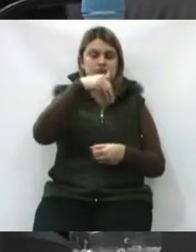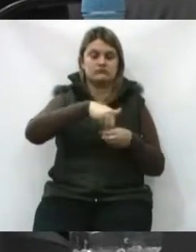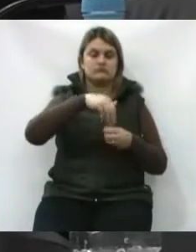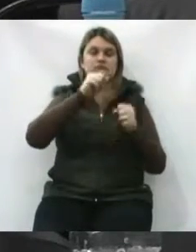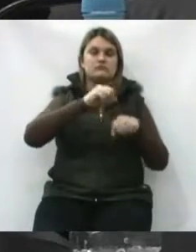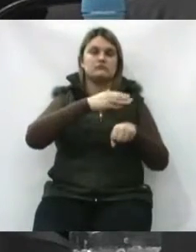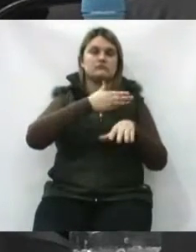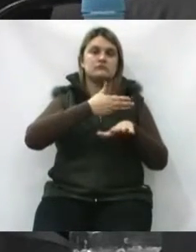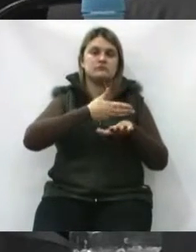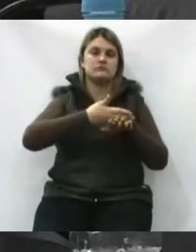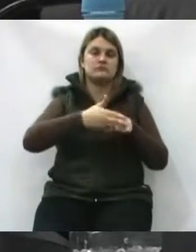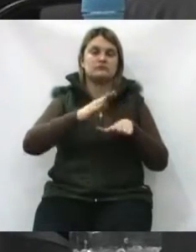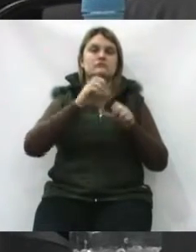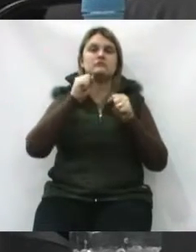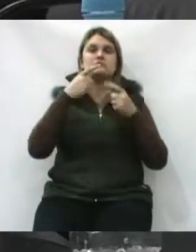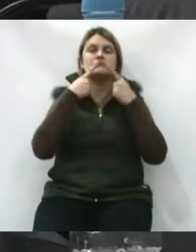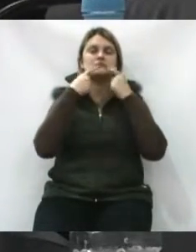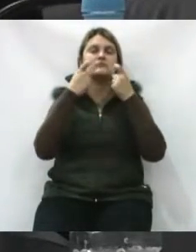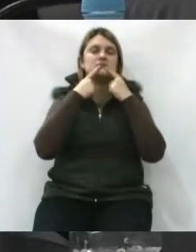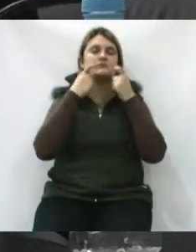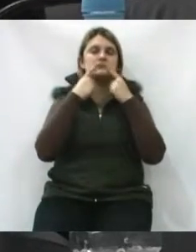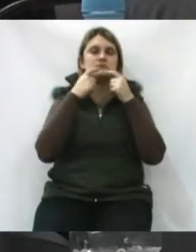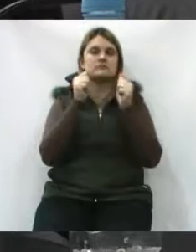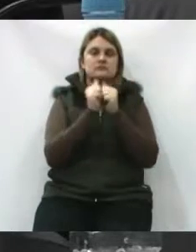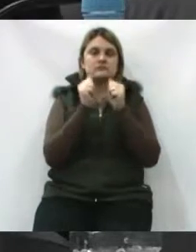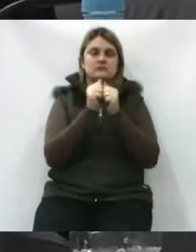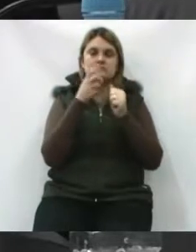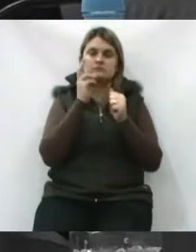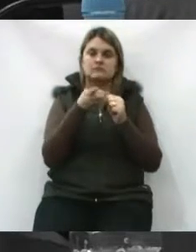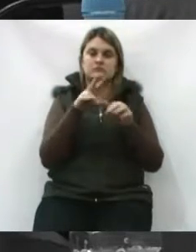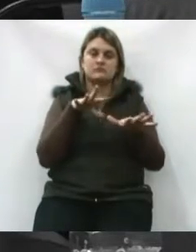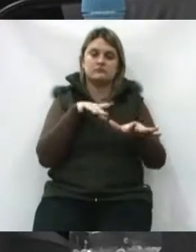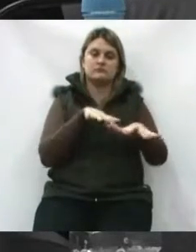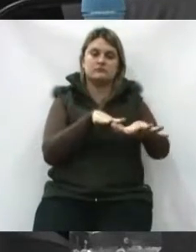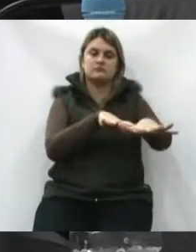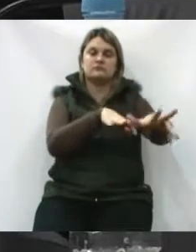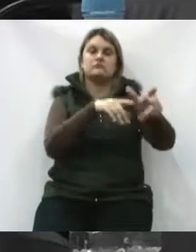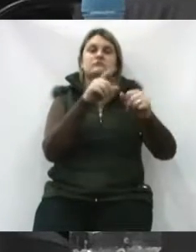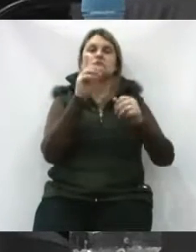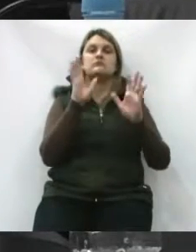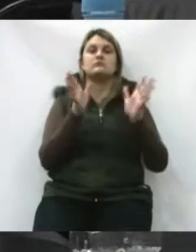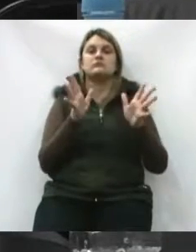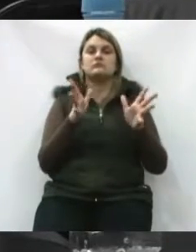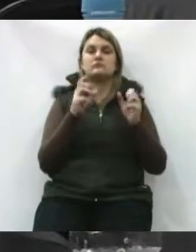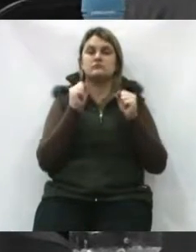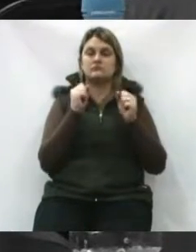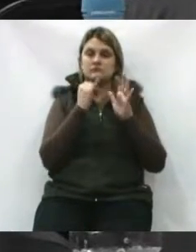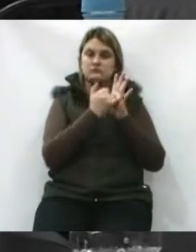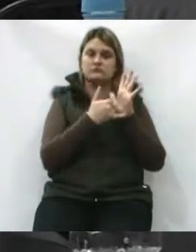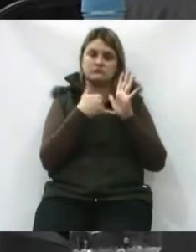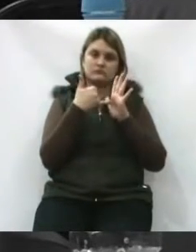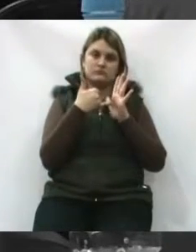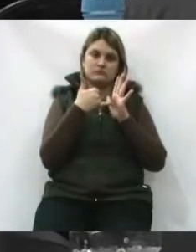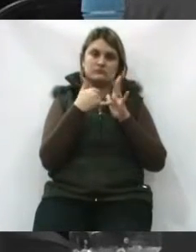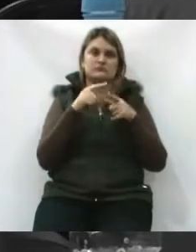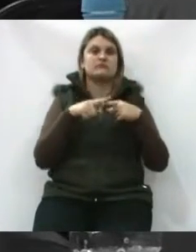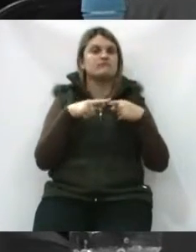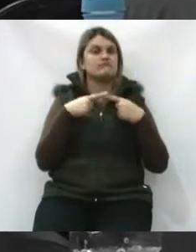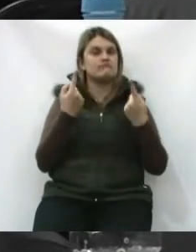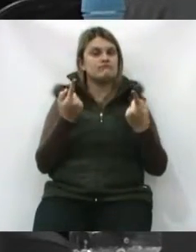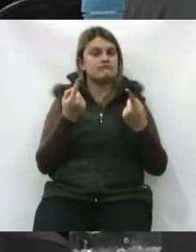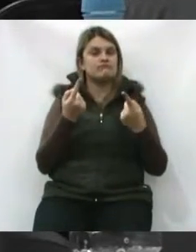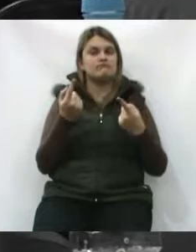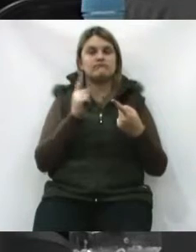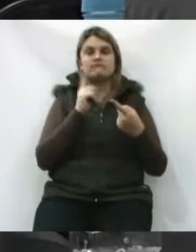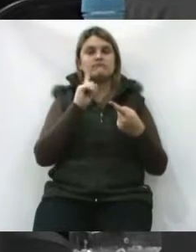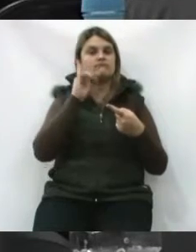branco, dentro de uma manifestação de descrença na política, que hoje pode ser justificada. Mas,